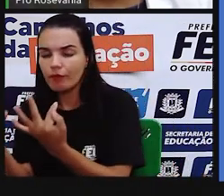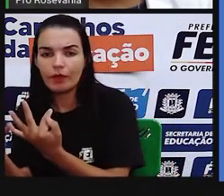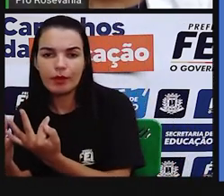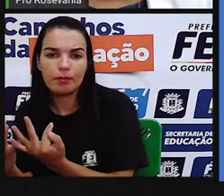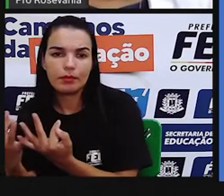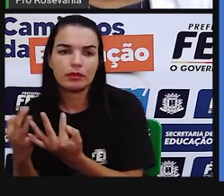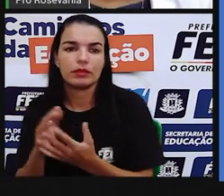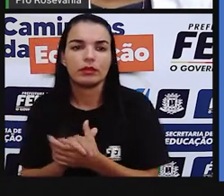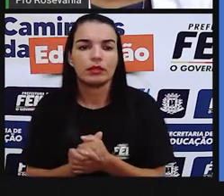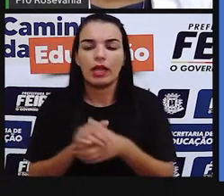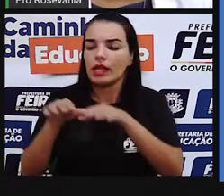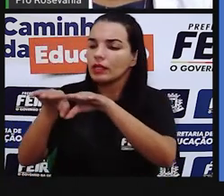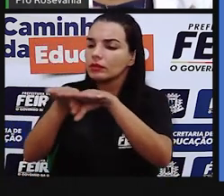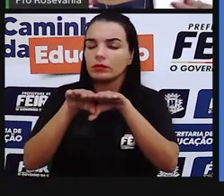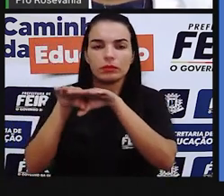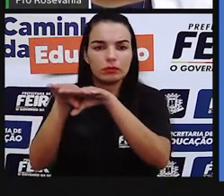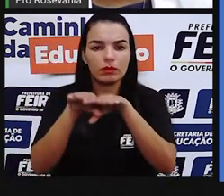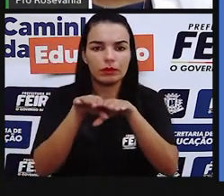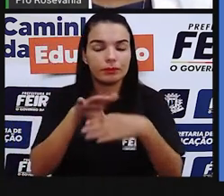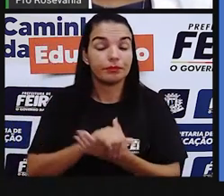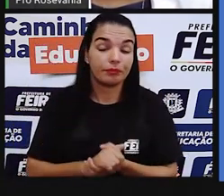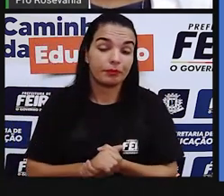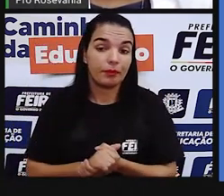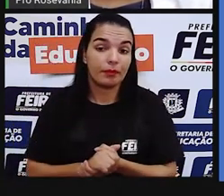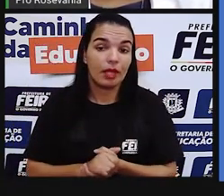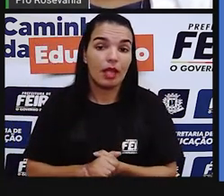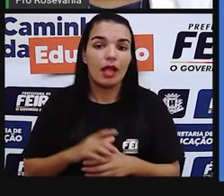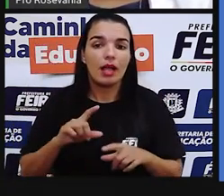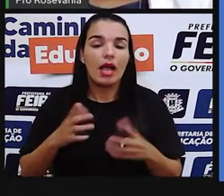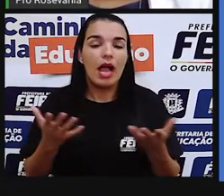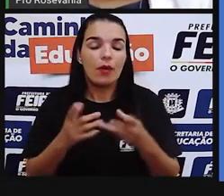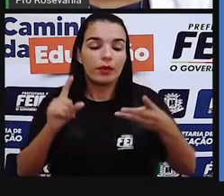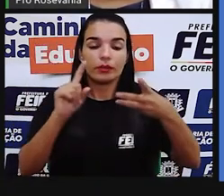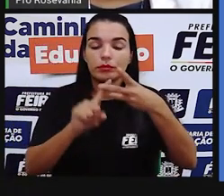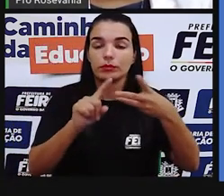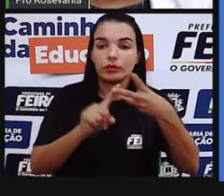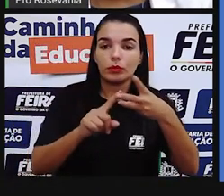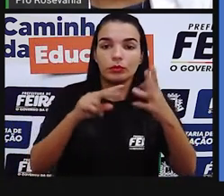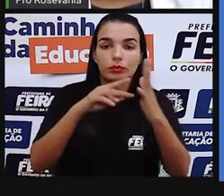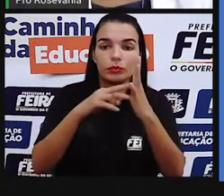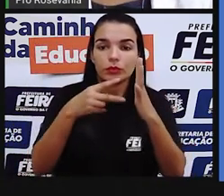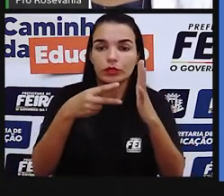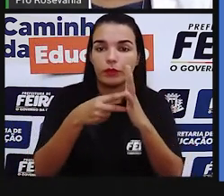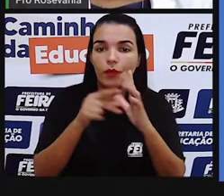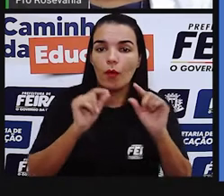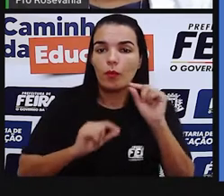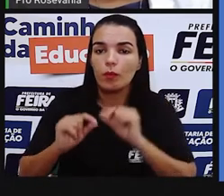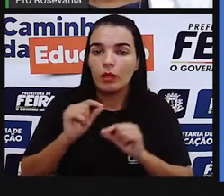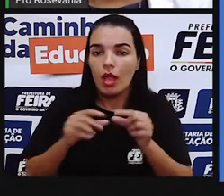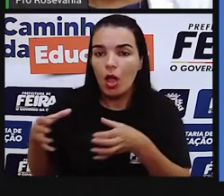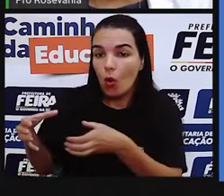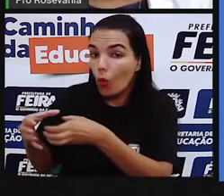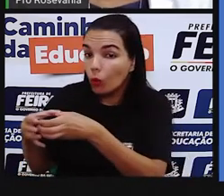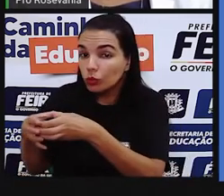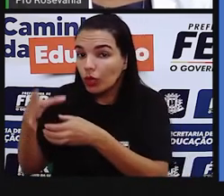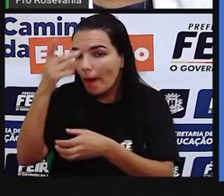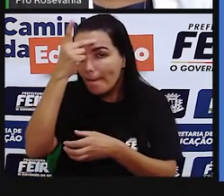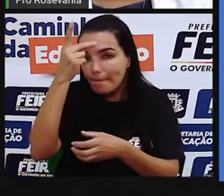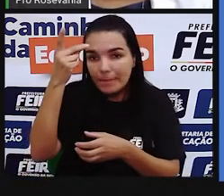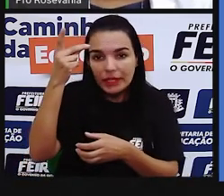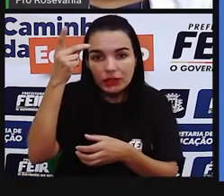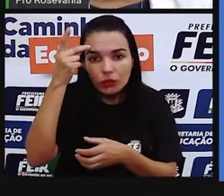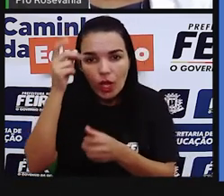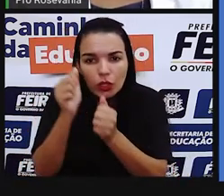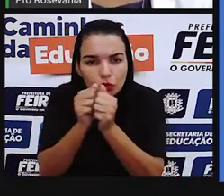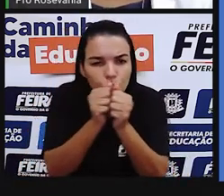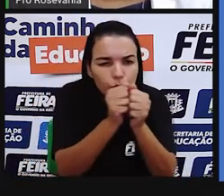mesma forma. A sociologia é definida como um conjunto de pessoas juntas em um determinado espaço em